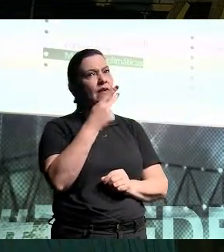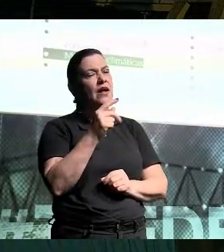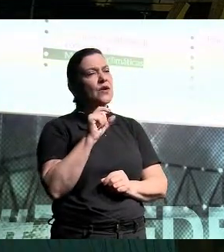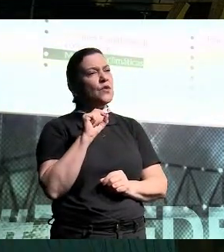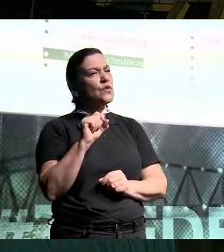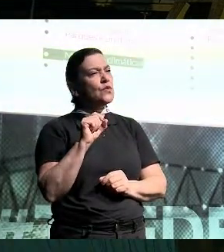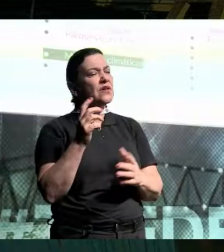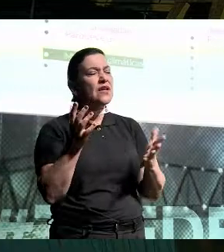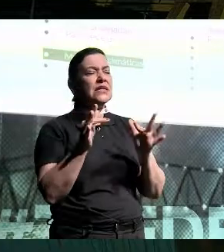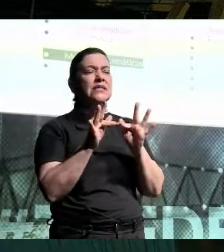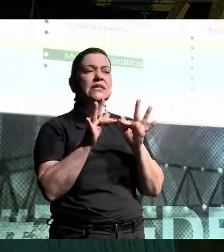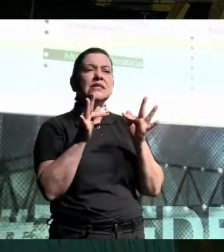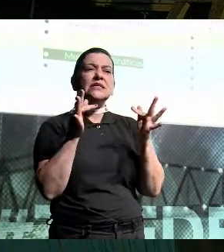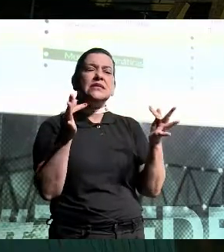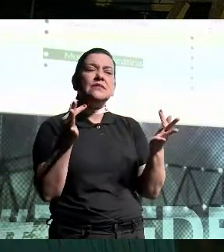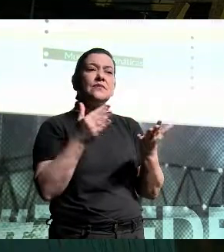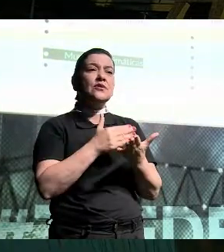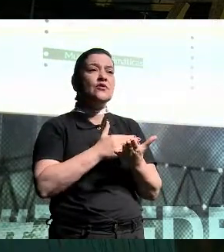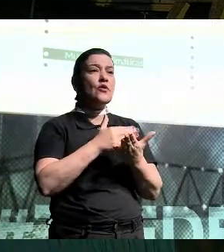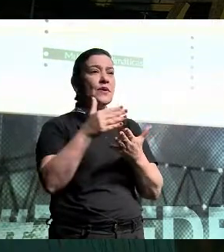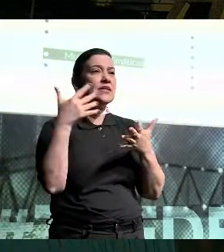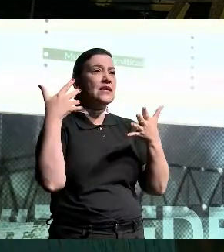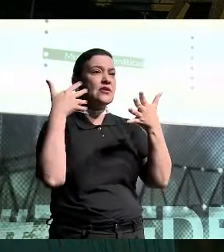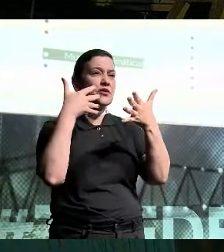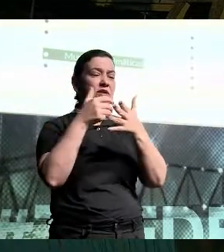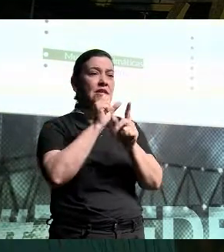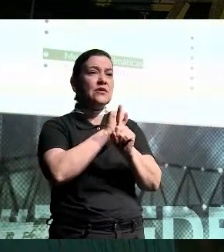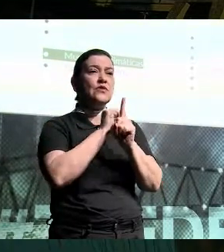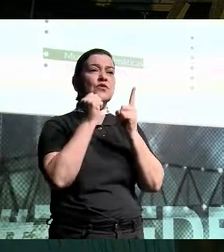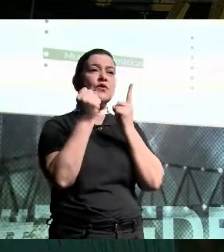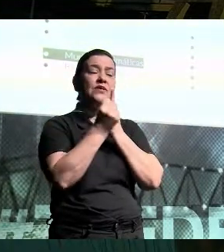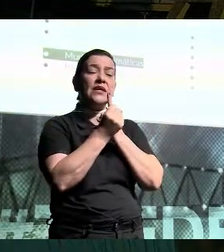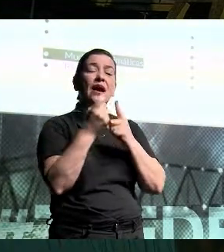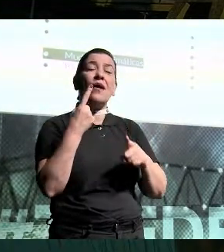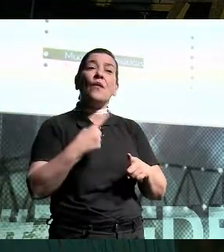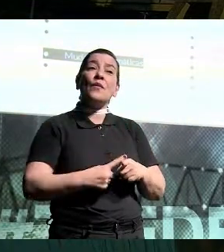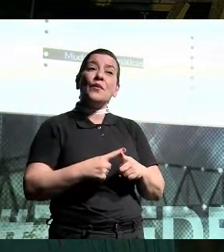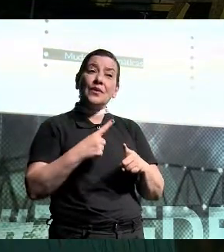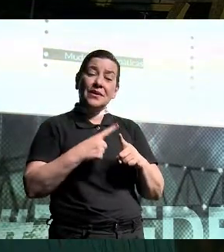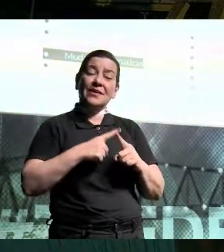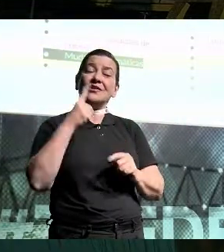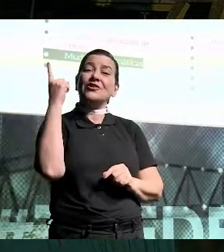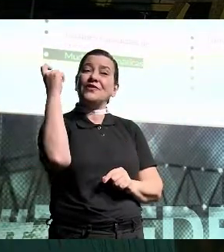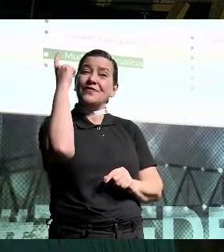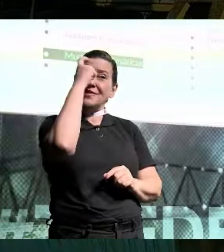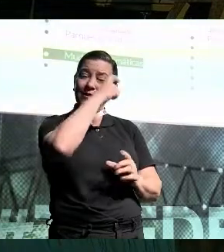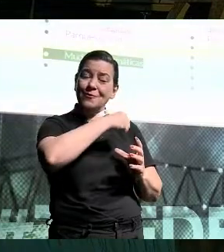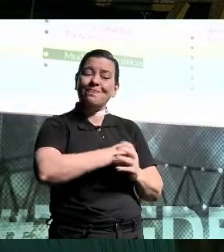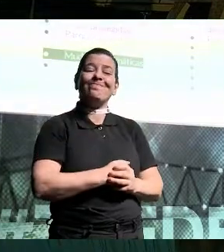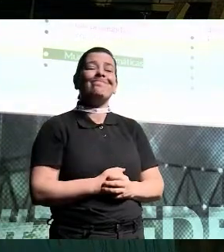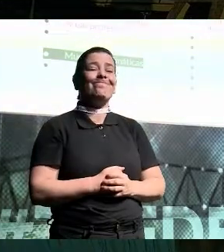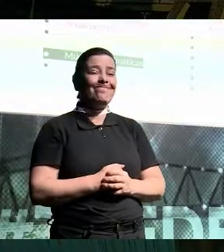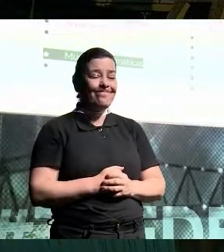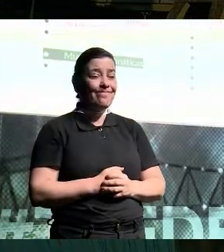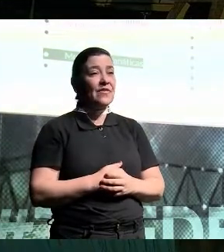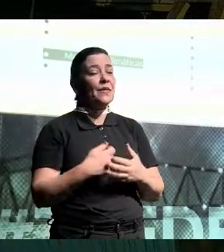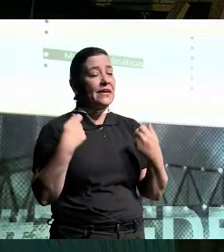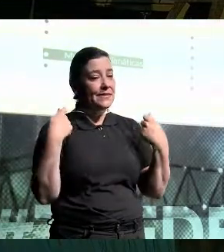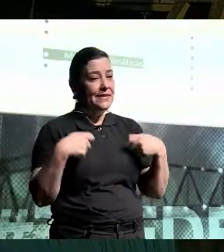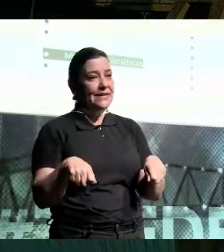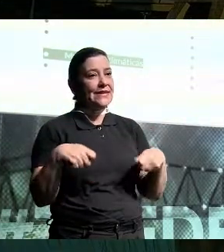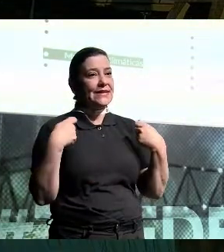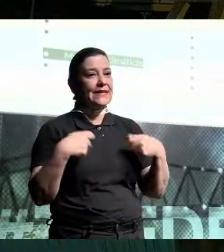seja a forma mais simples de começar a jornada do social, porque ela é difícil de fazer, ela é indigesta, mas ela é